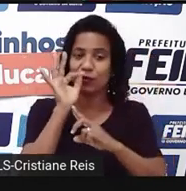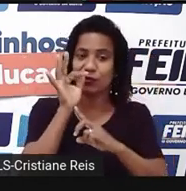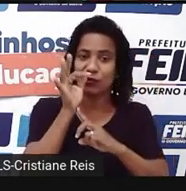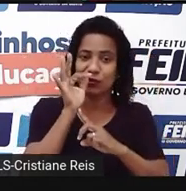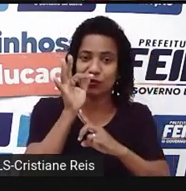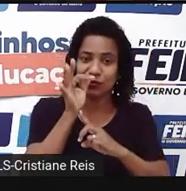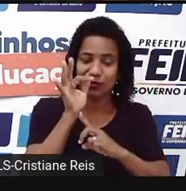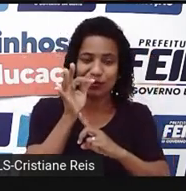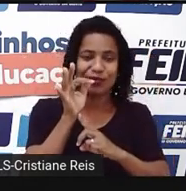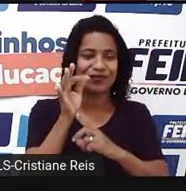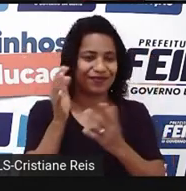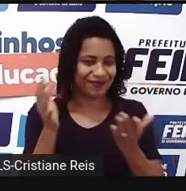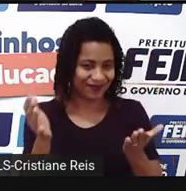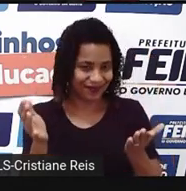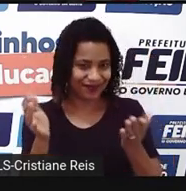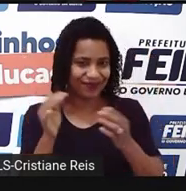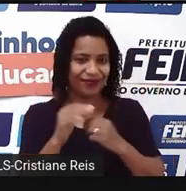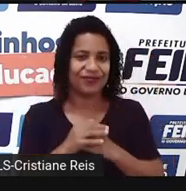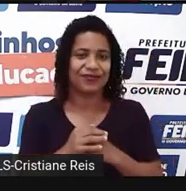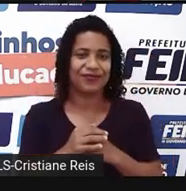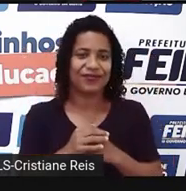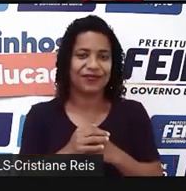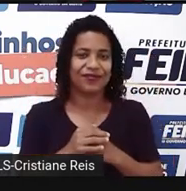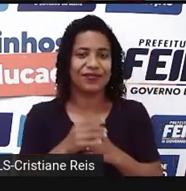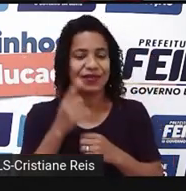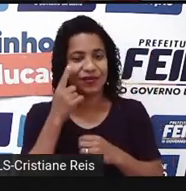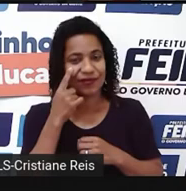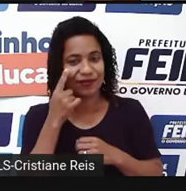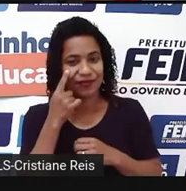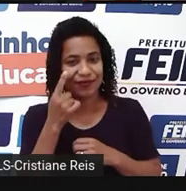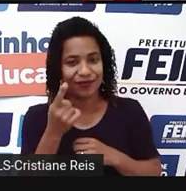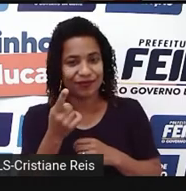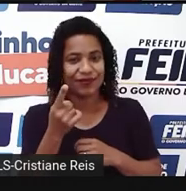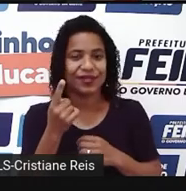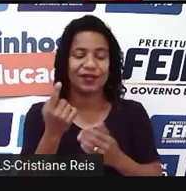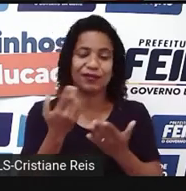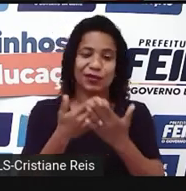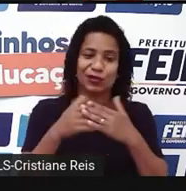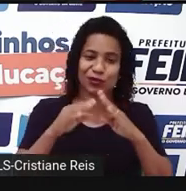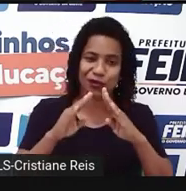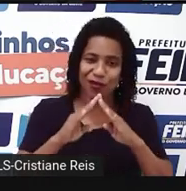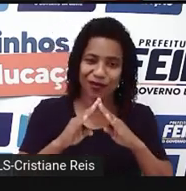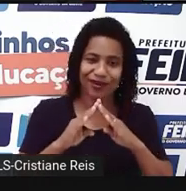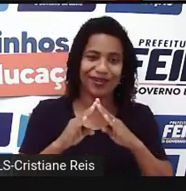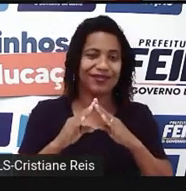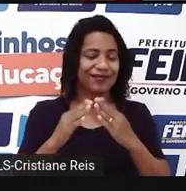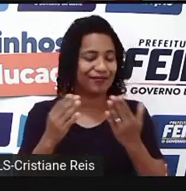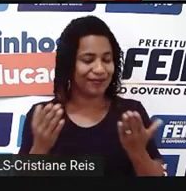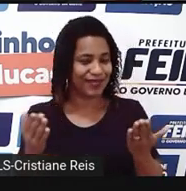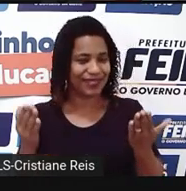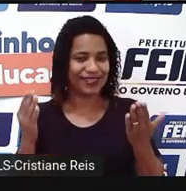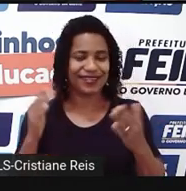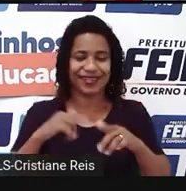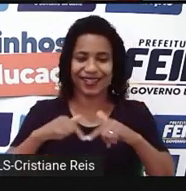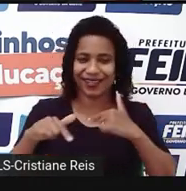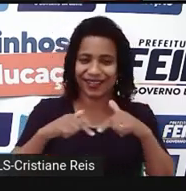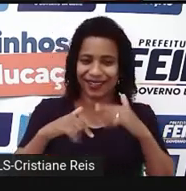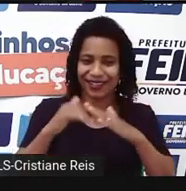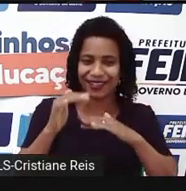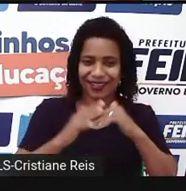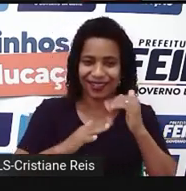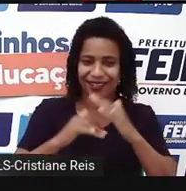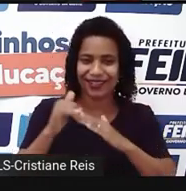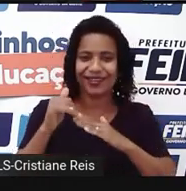sugestões iniciais. My school, minha escola, my career, minha carreira, my